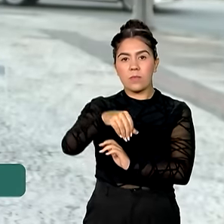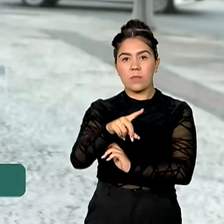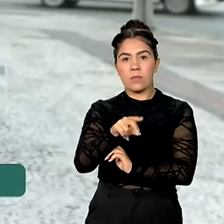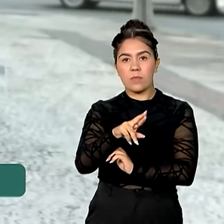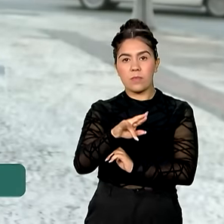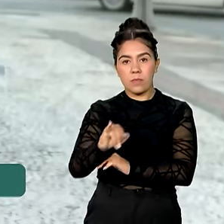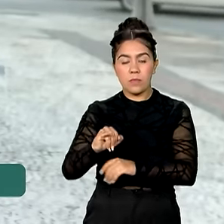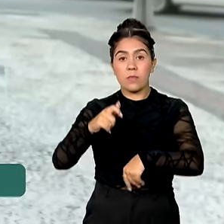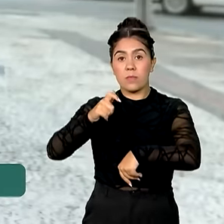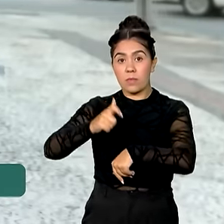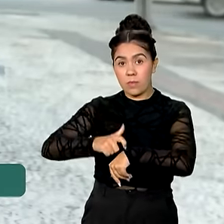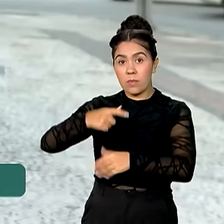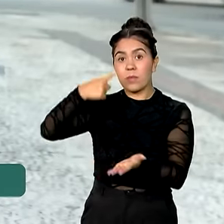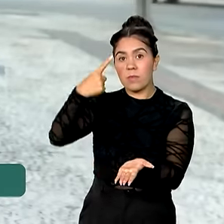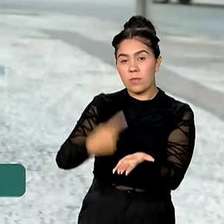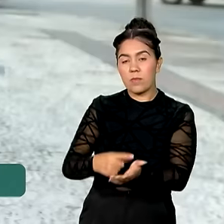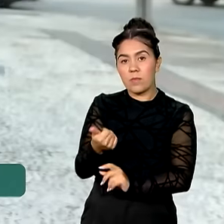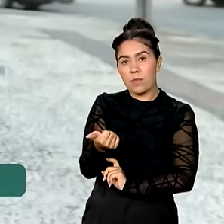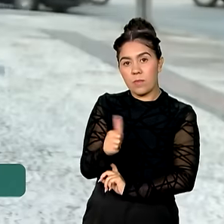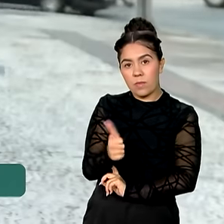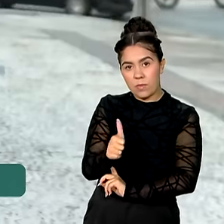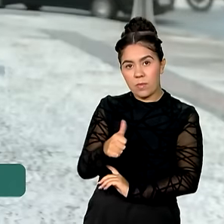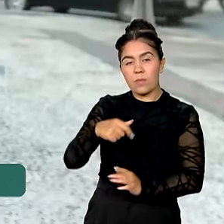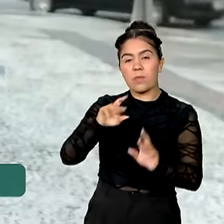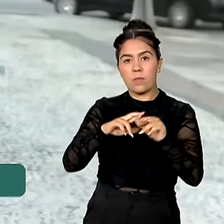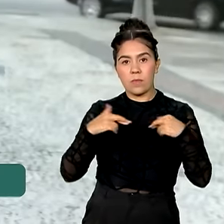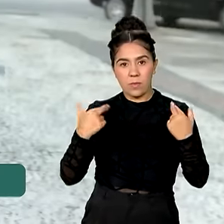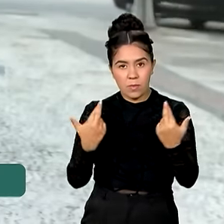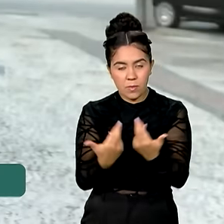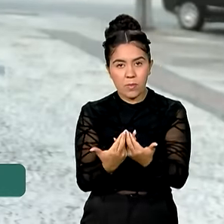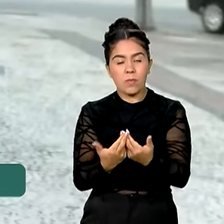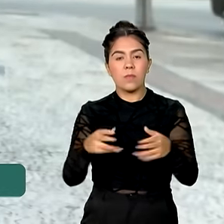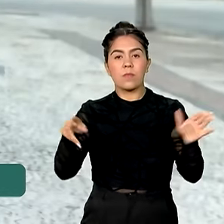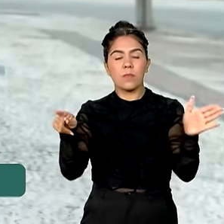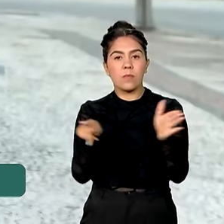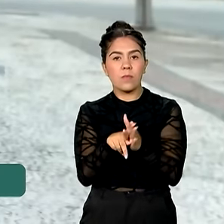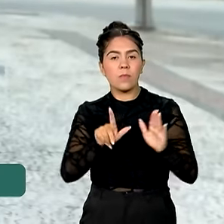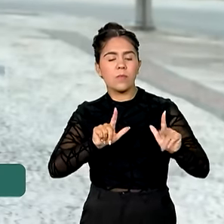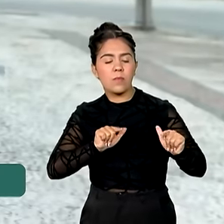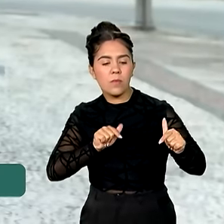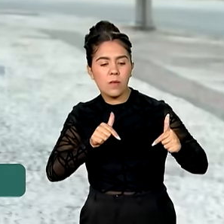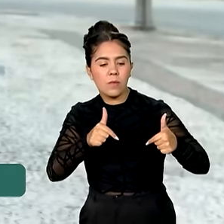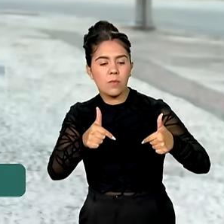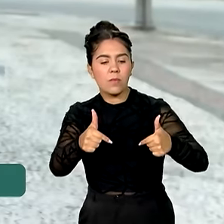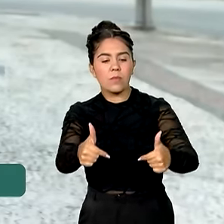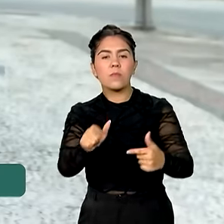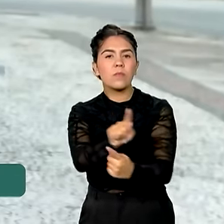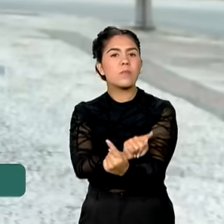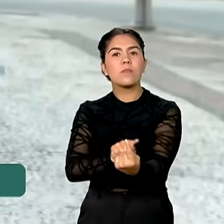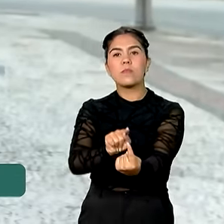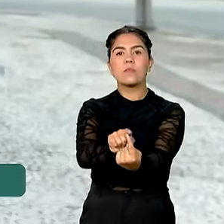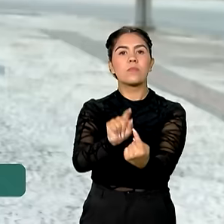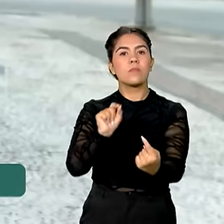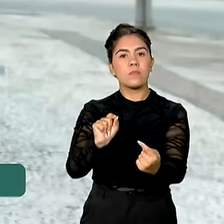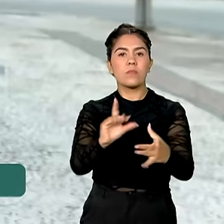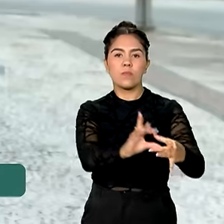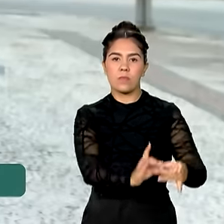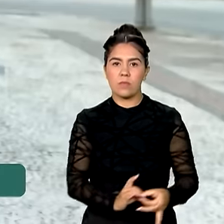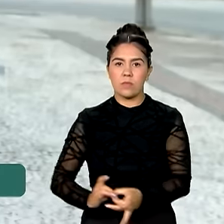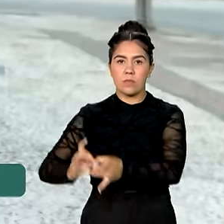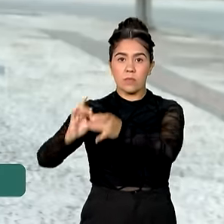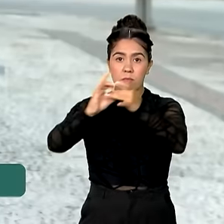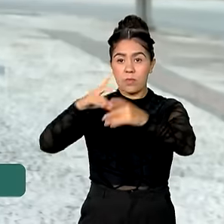Às 11 horas, está prevista essa reunião ministerial da Força-Tarefa, que busca estabelecer uma aliança